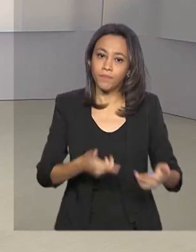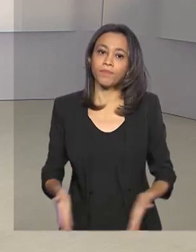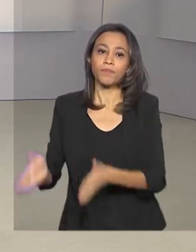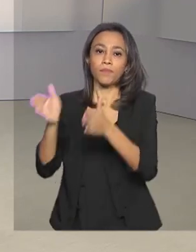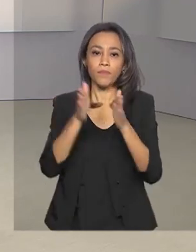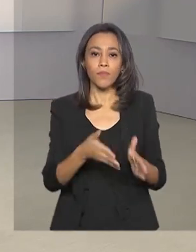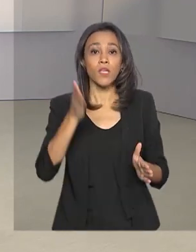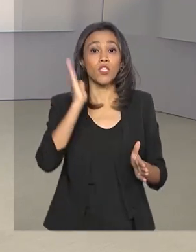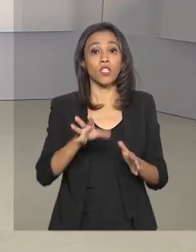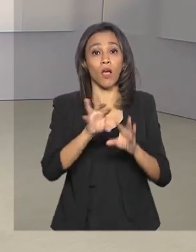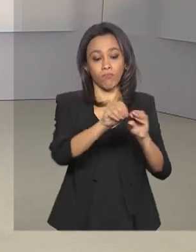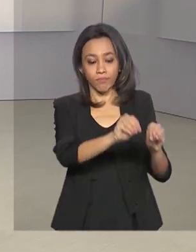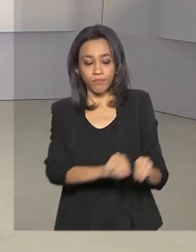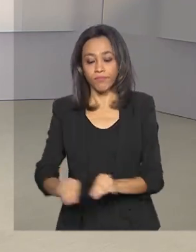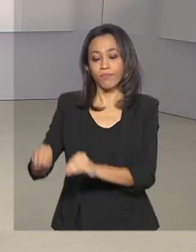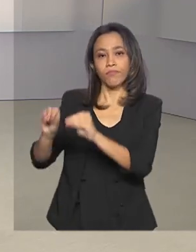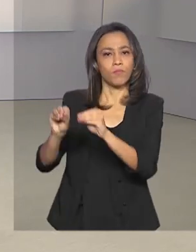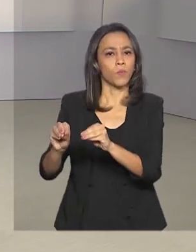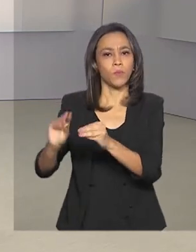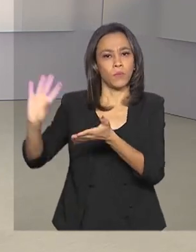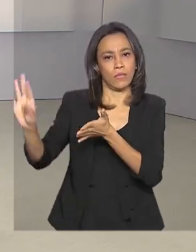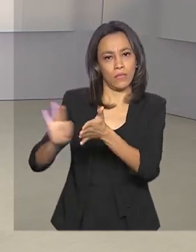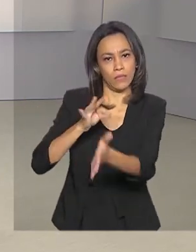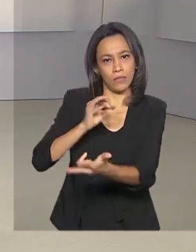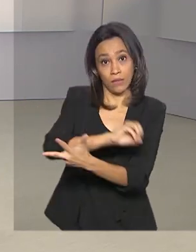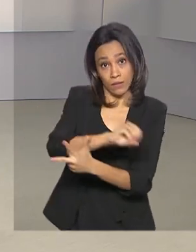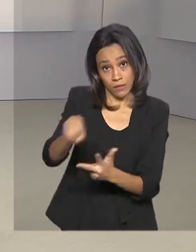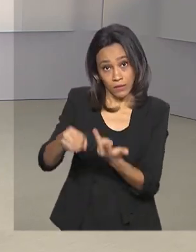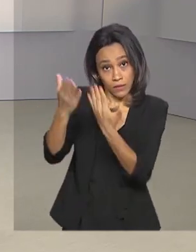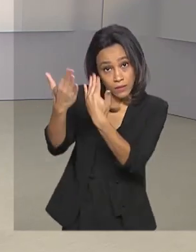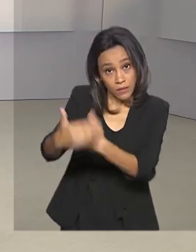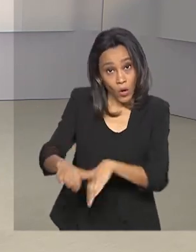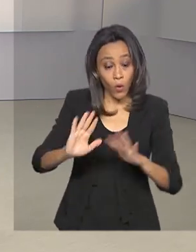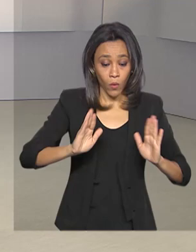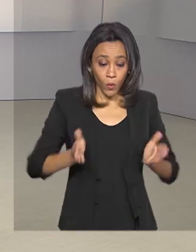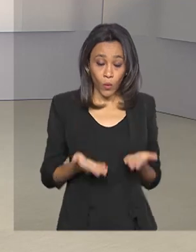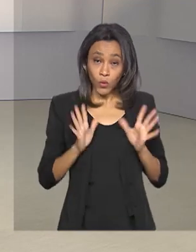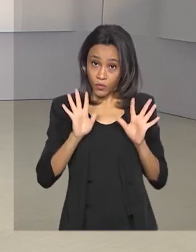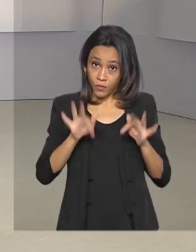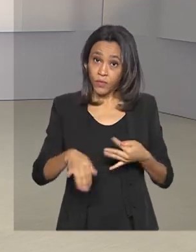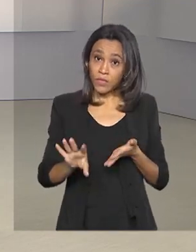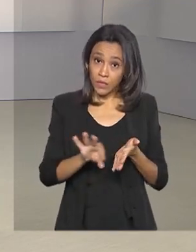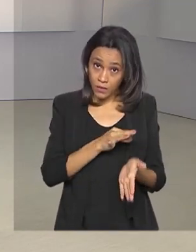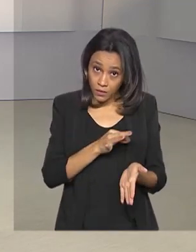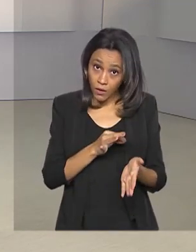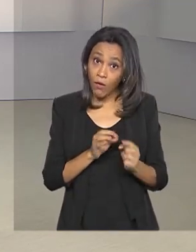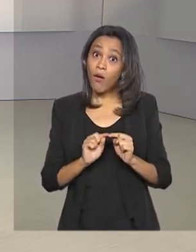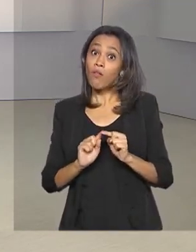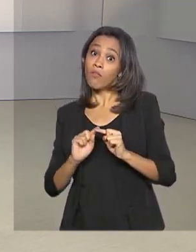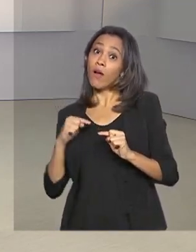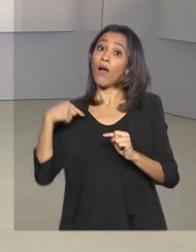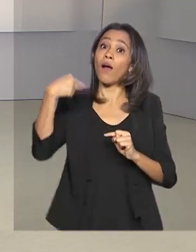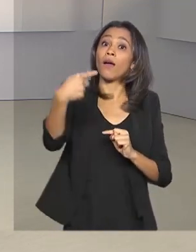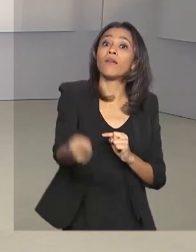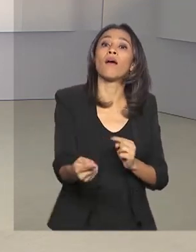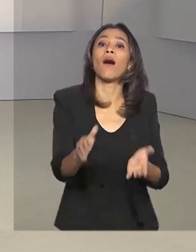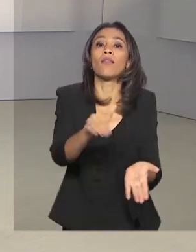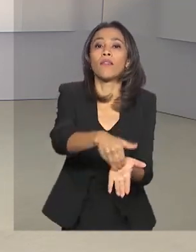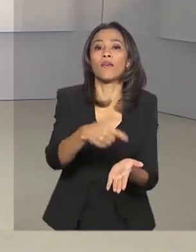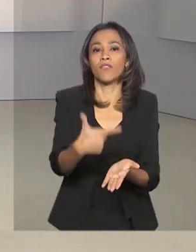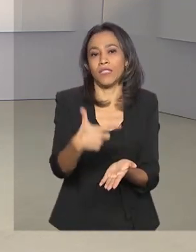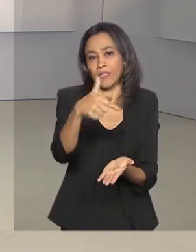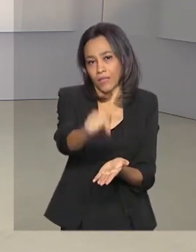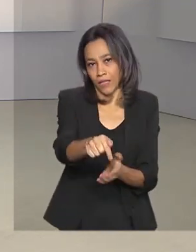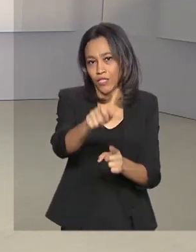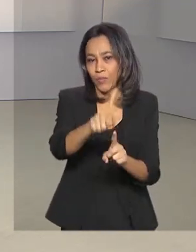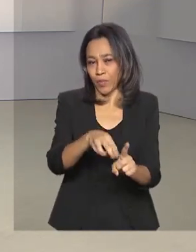Foram prorrogadas as inscrições para o Enem. O prazo que terminaria hoje vai até a próxima quarta-feira, 27 de maio. Para se